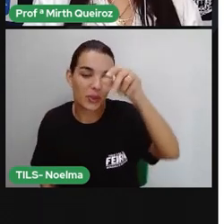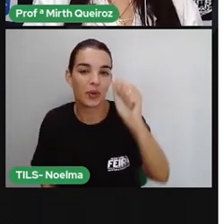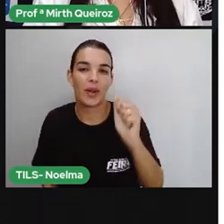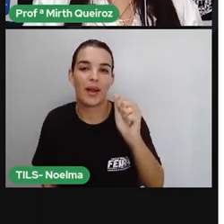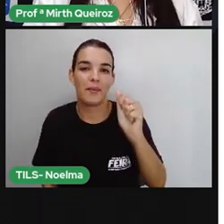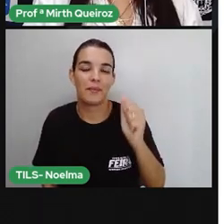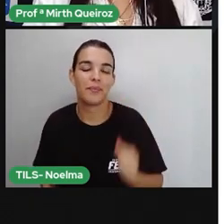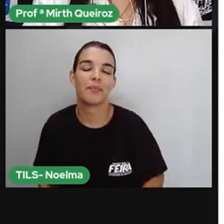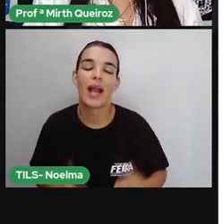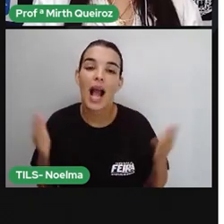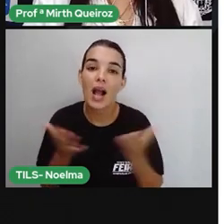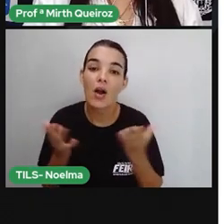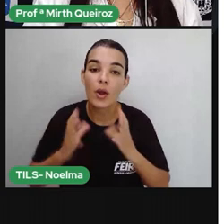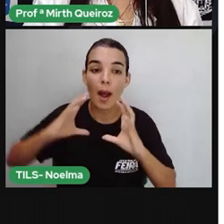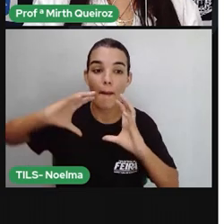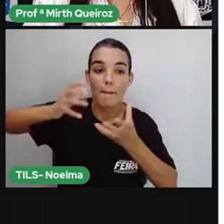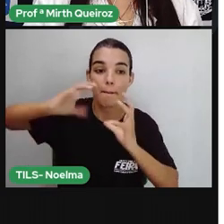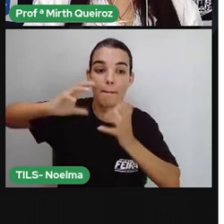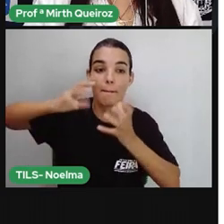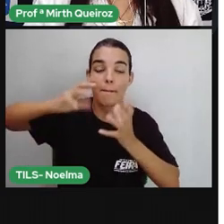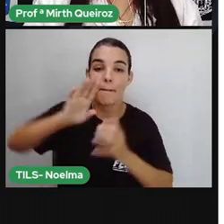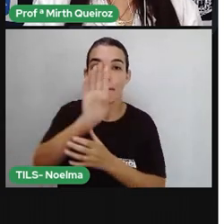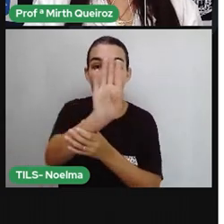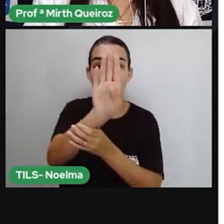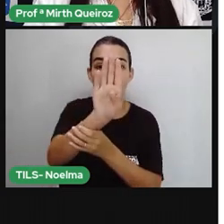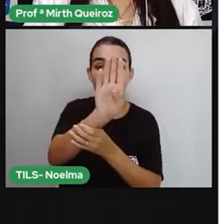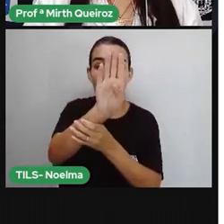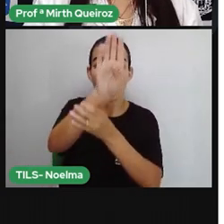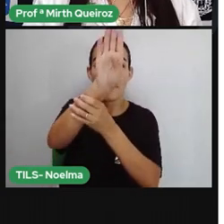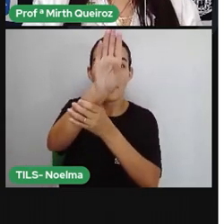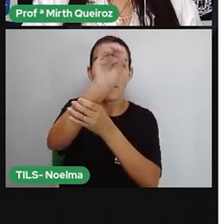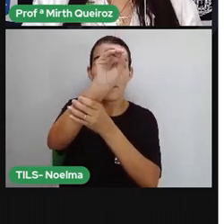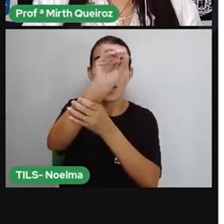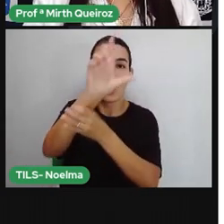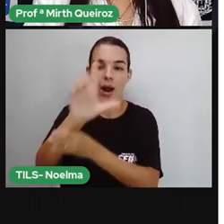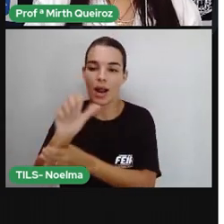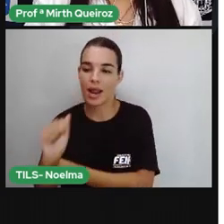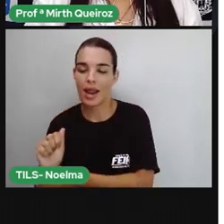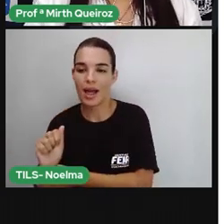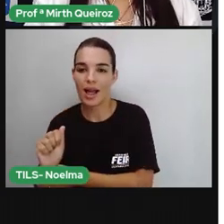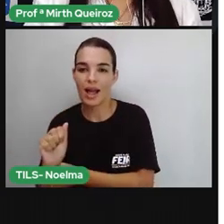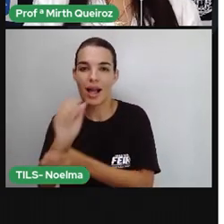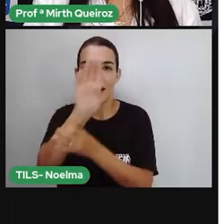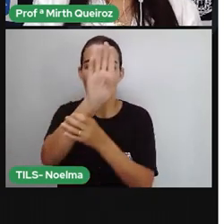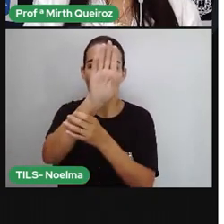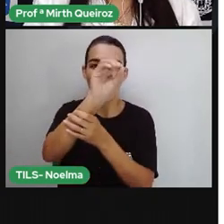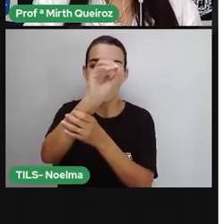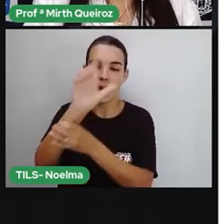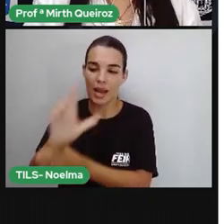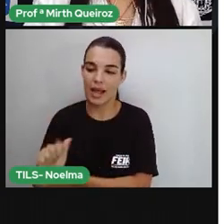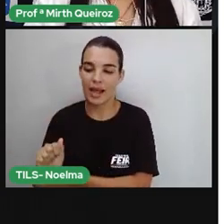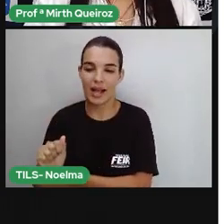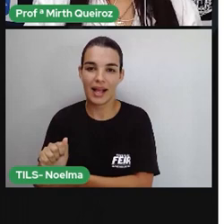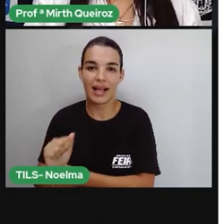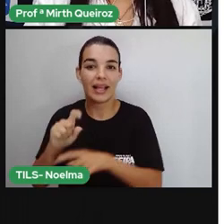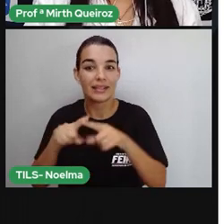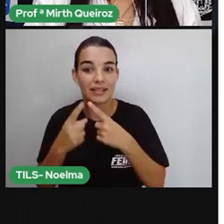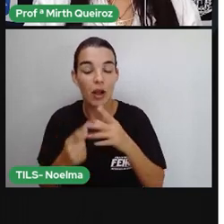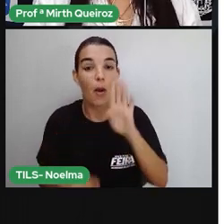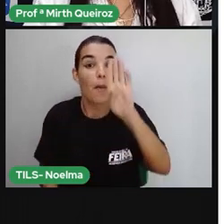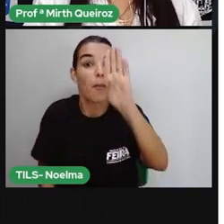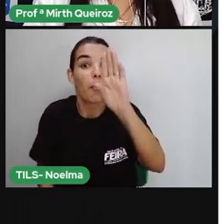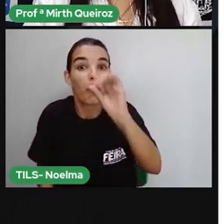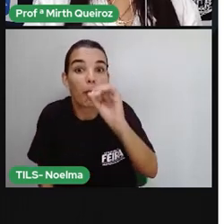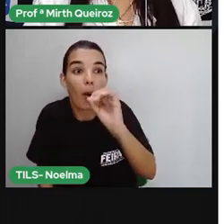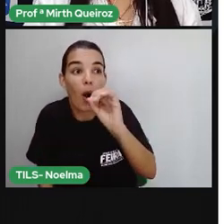Bóla. Bó-la. Ó. Bó-la. Bó-la. Qual é a sílaba